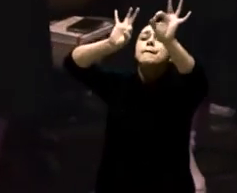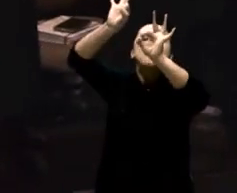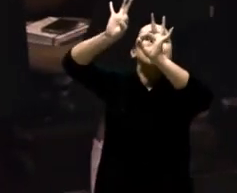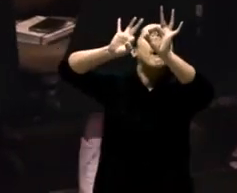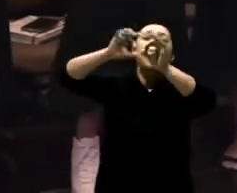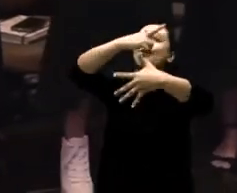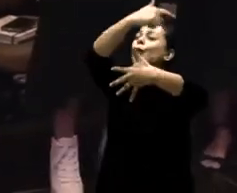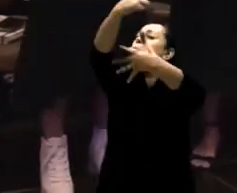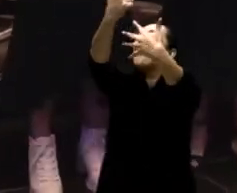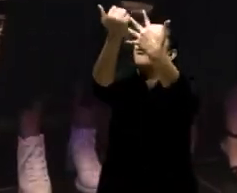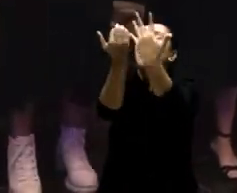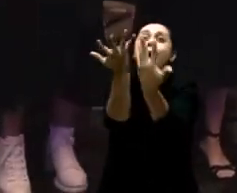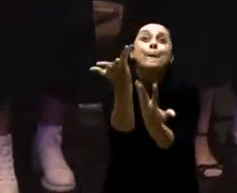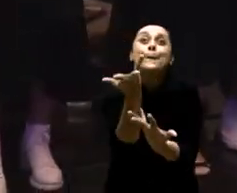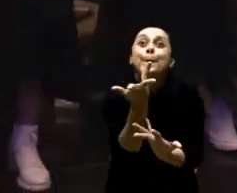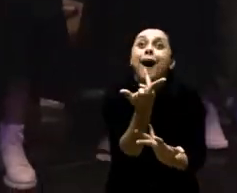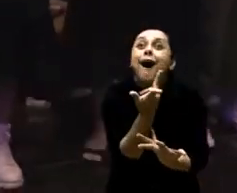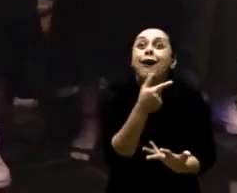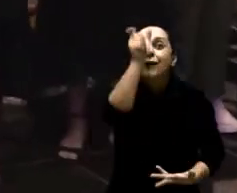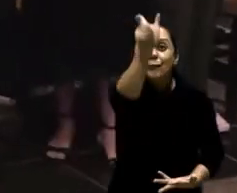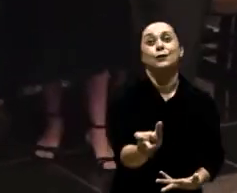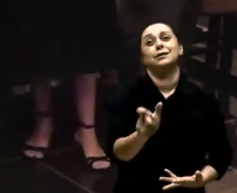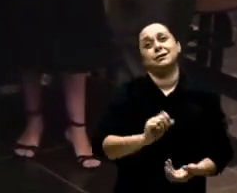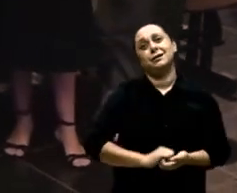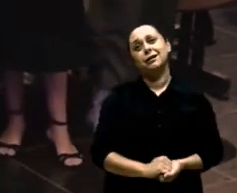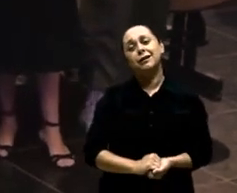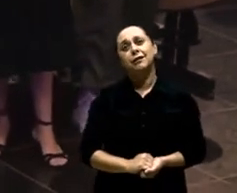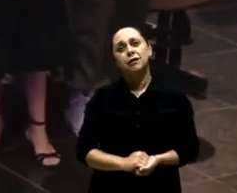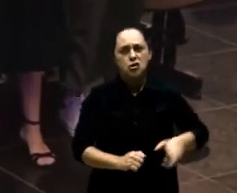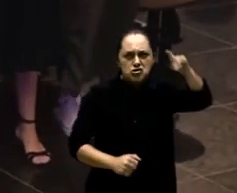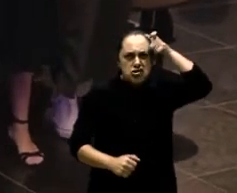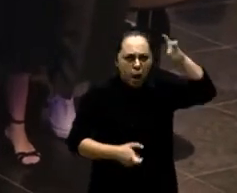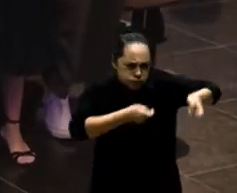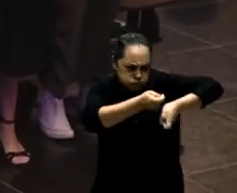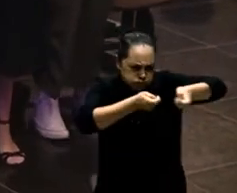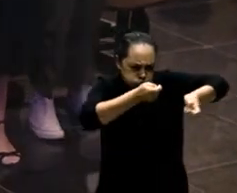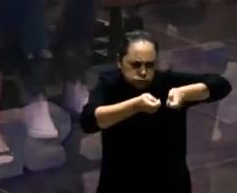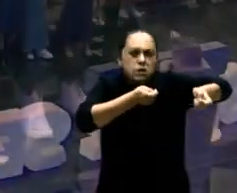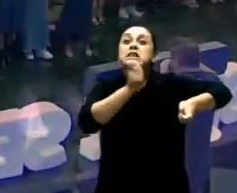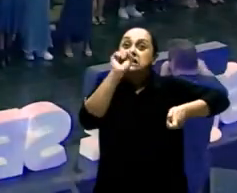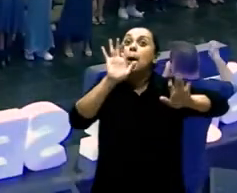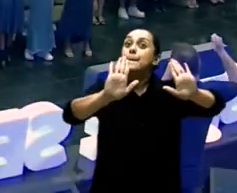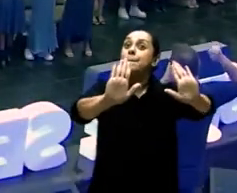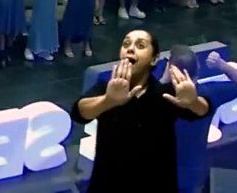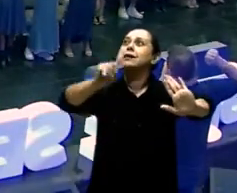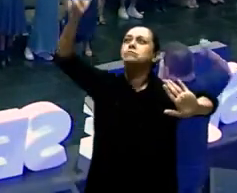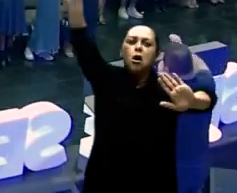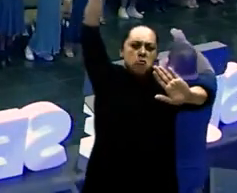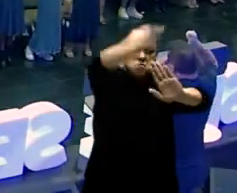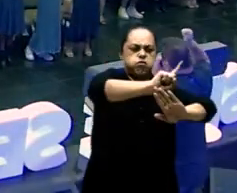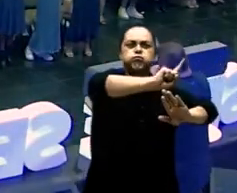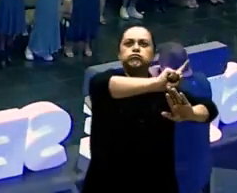Para tua vida Se o inimigo Criou Estratégias Se o inimigo Colocou Ferramentas Para tentar